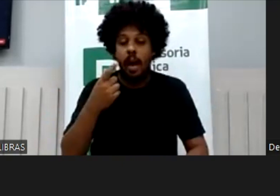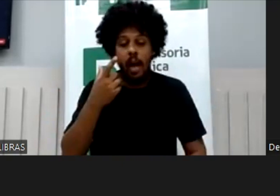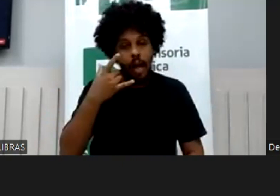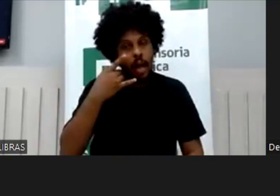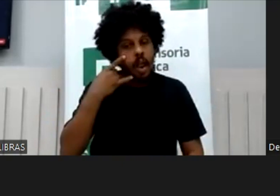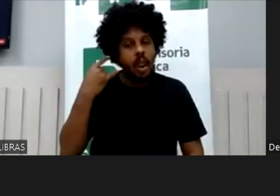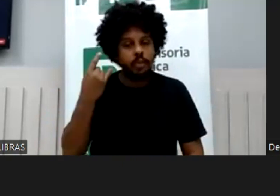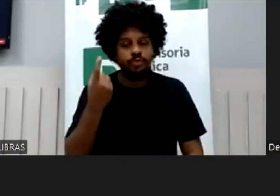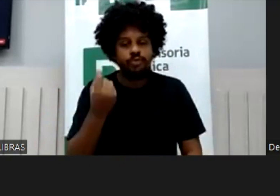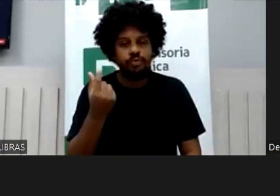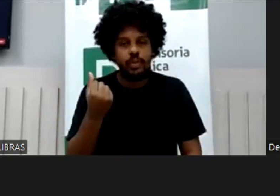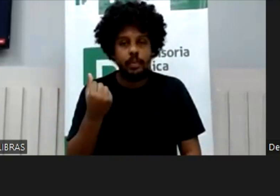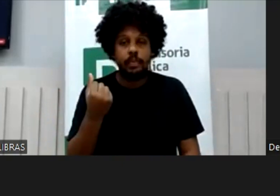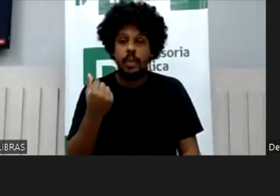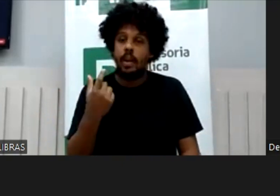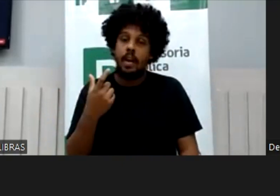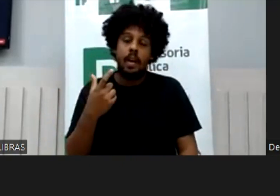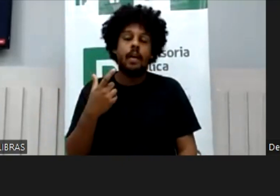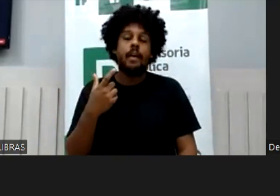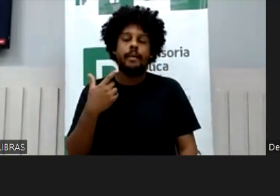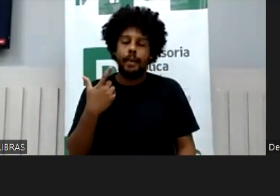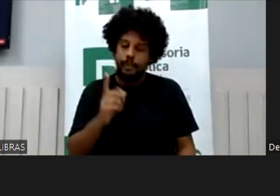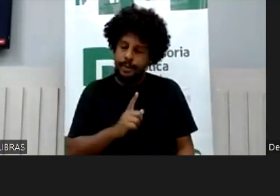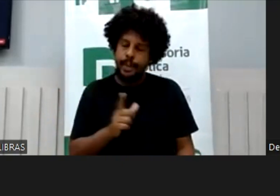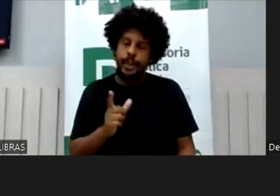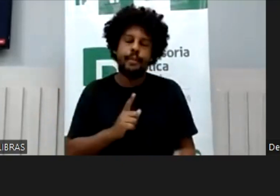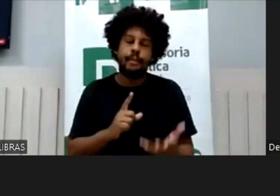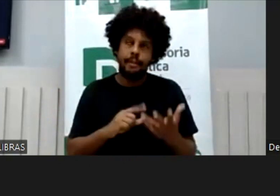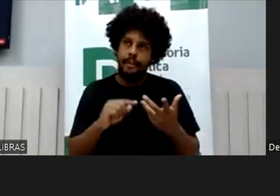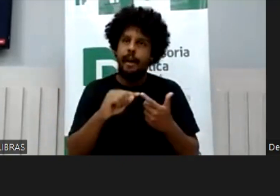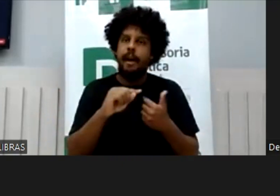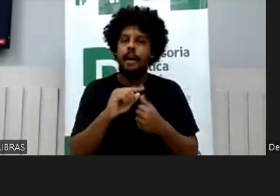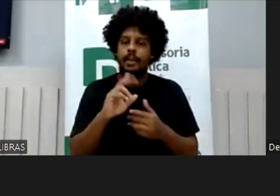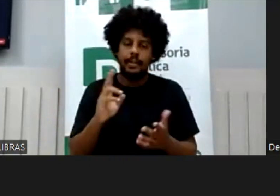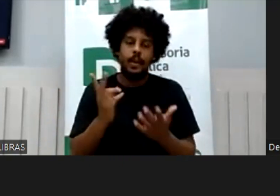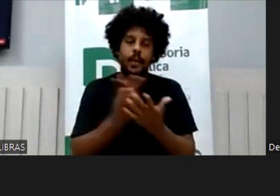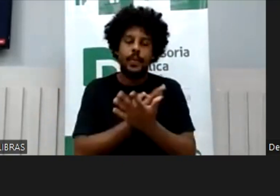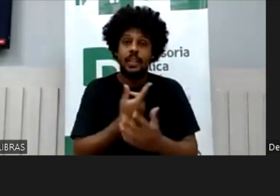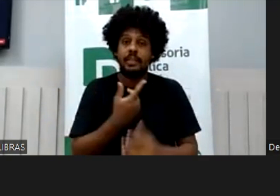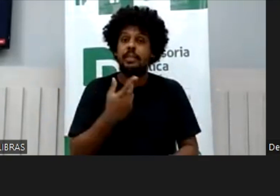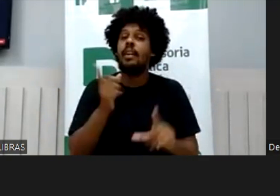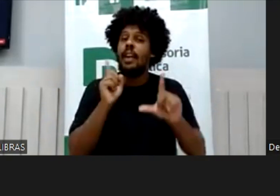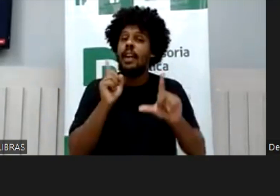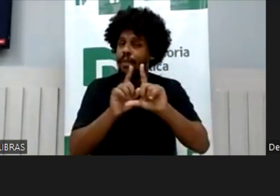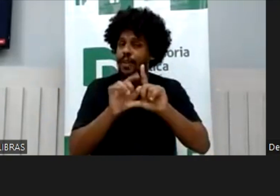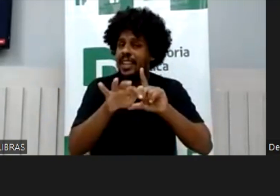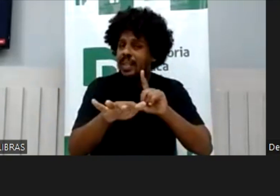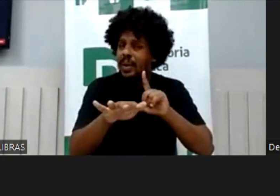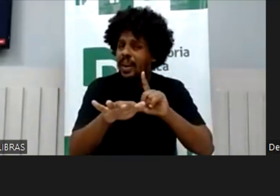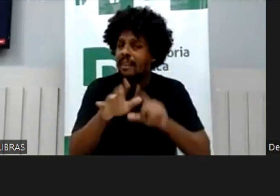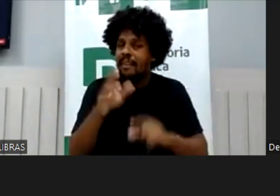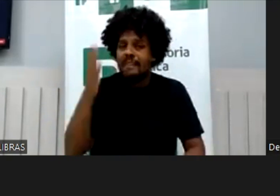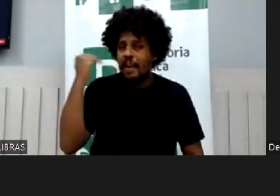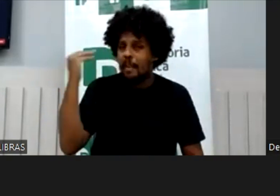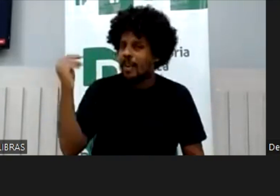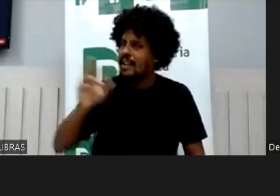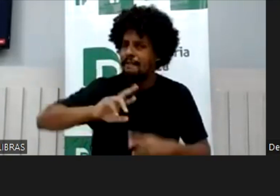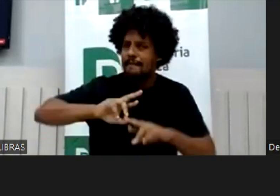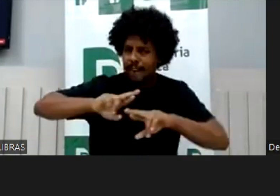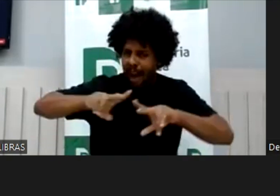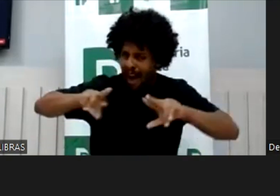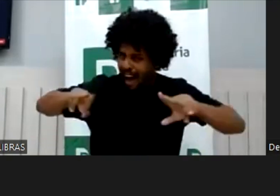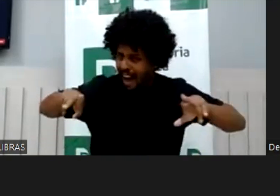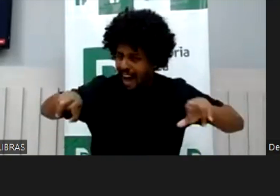extensão, então tem várias, várias, se eu citar aqui para você nomes de influenciadoras famosas, várias fazem isso, tem feito,